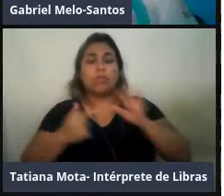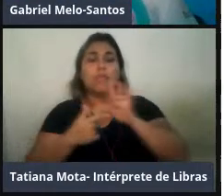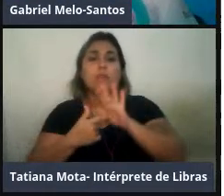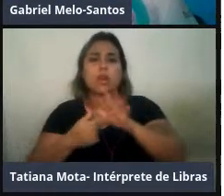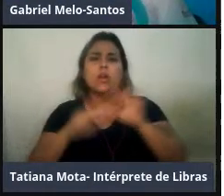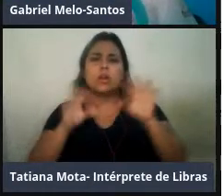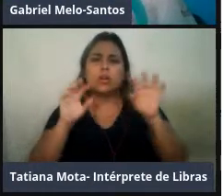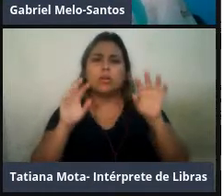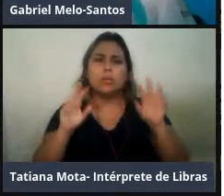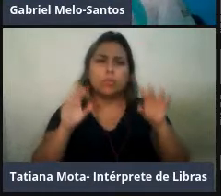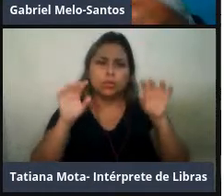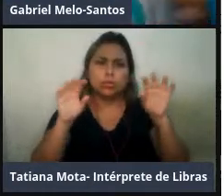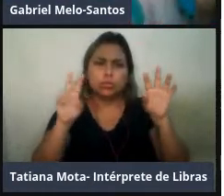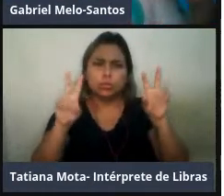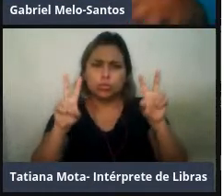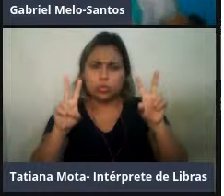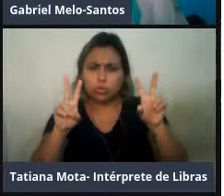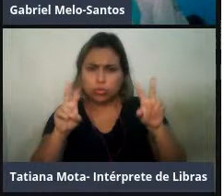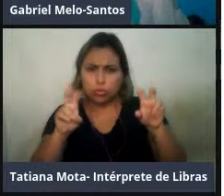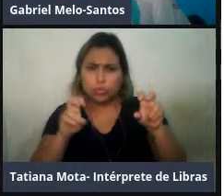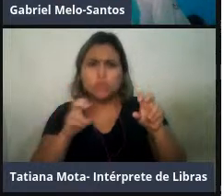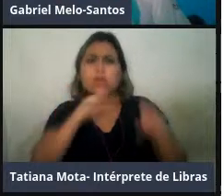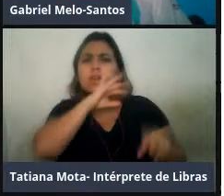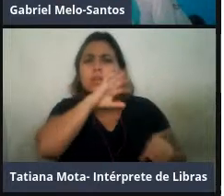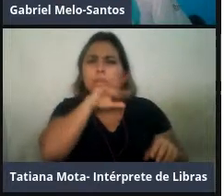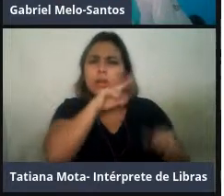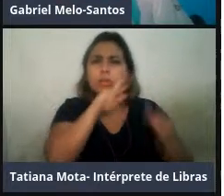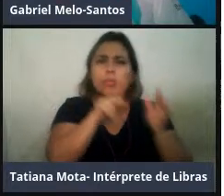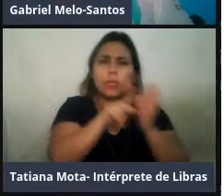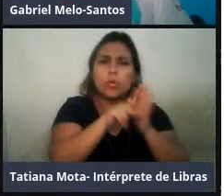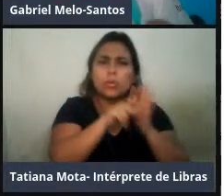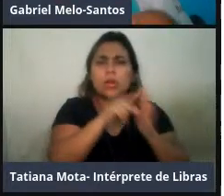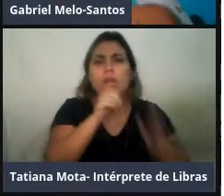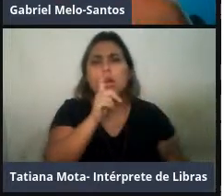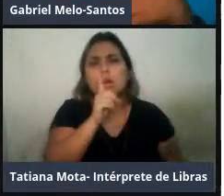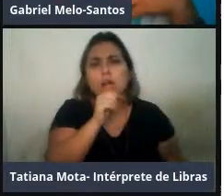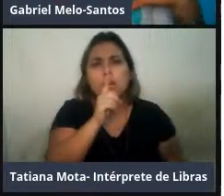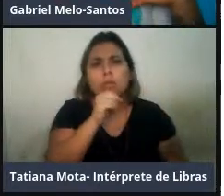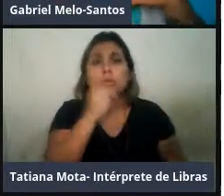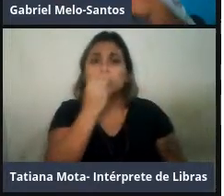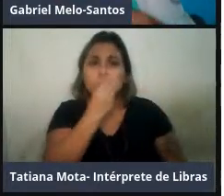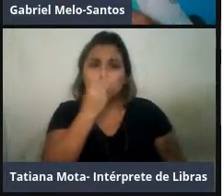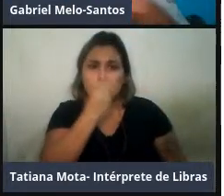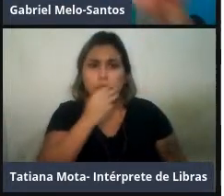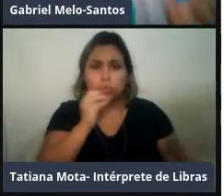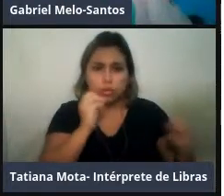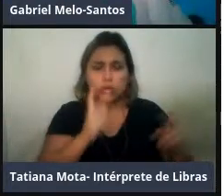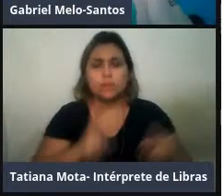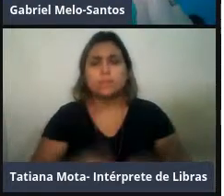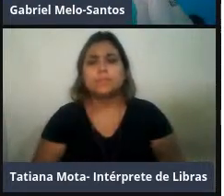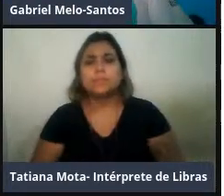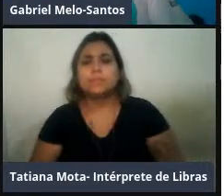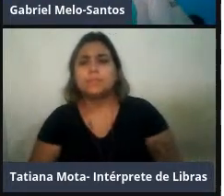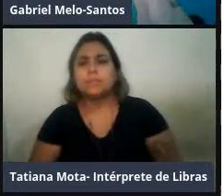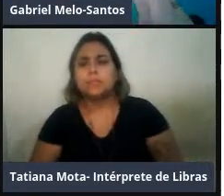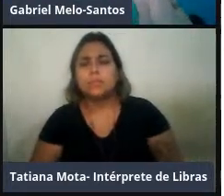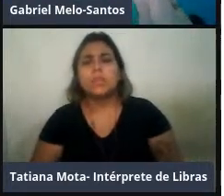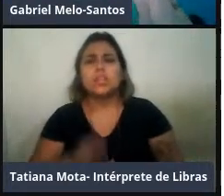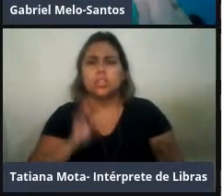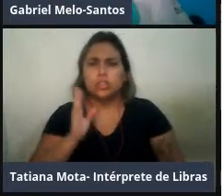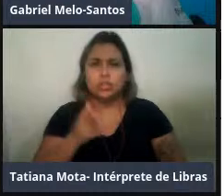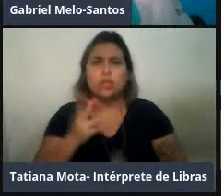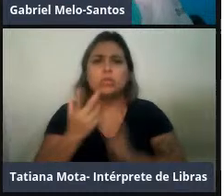golfinhos dos bichos de água doce antes da gente entrar nos botos. Então, ao longo de todas as espécies de cetáceos, só